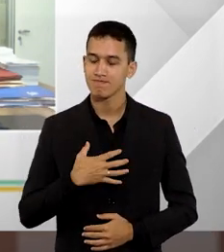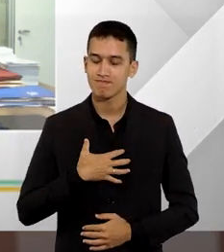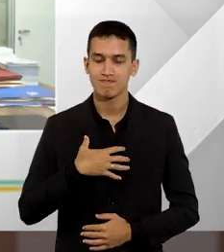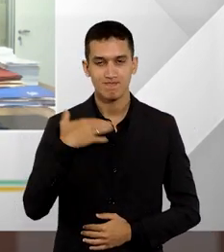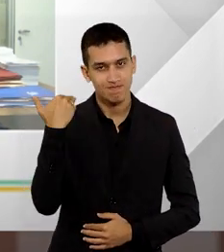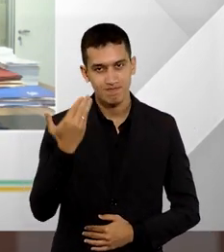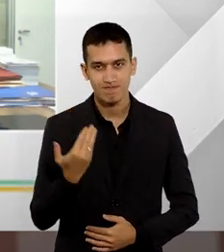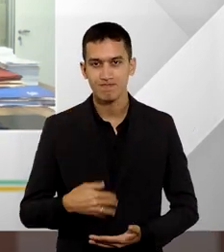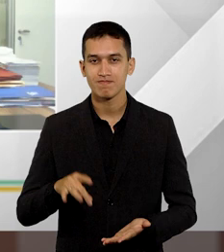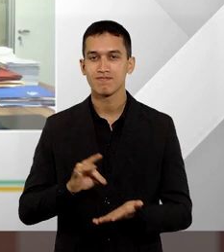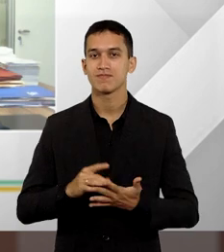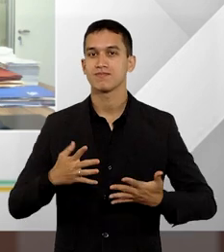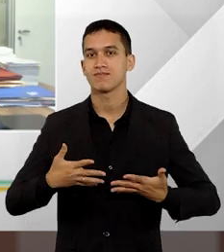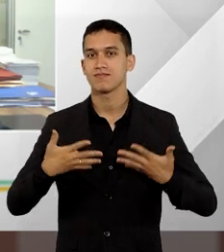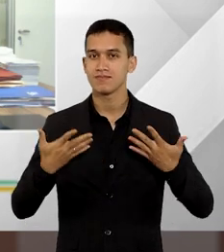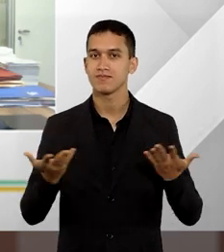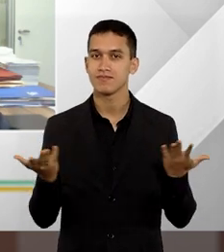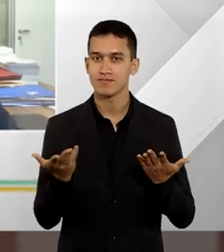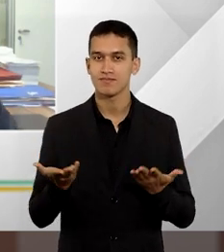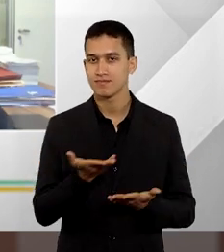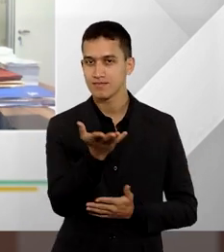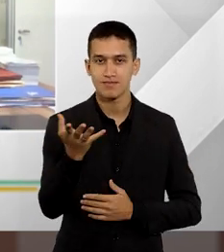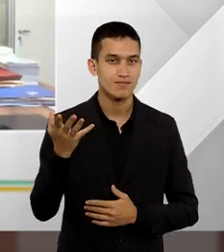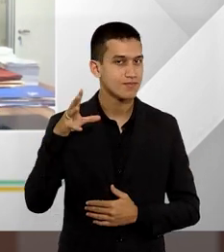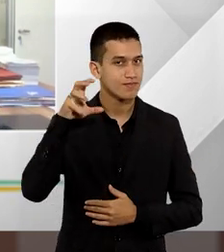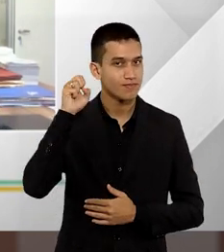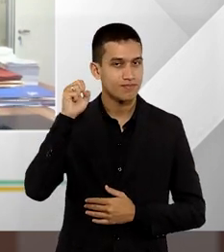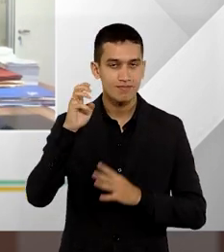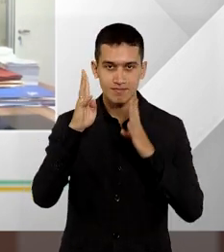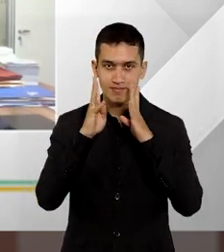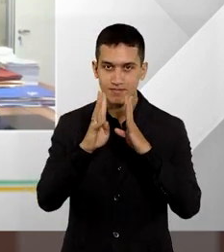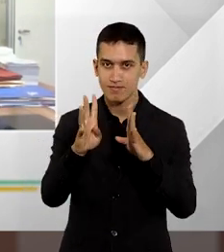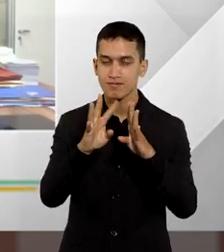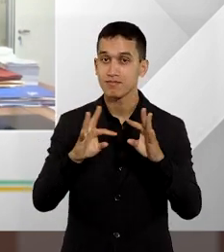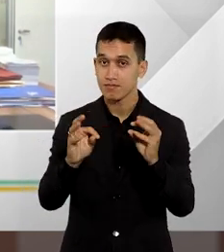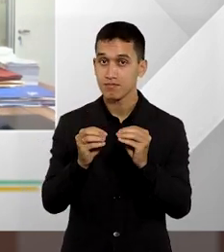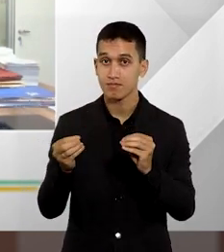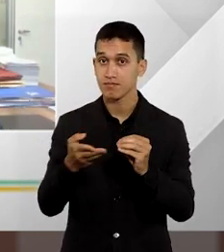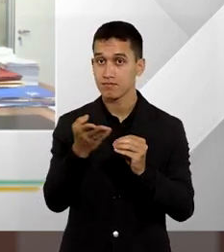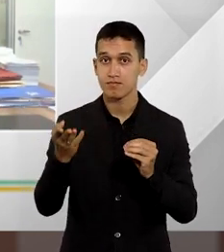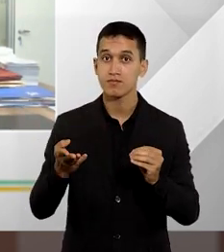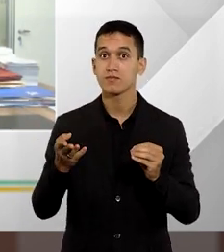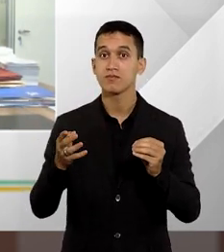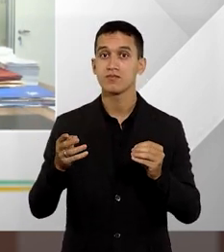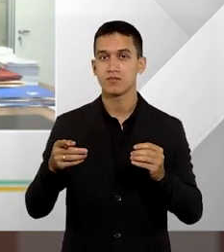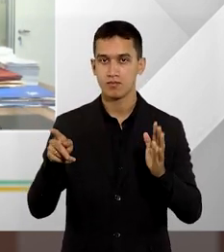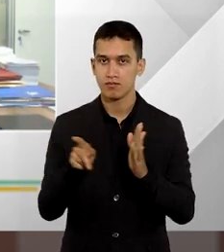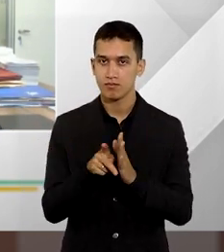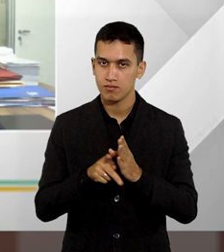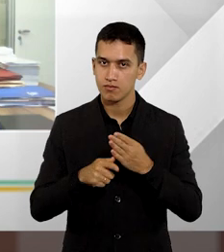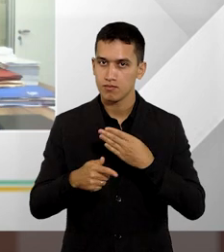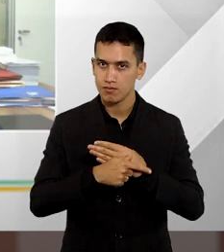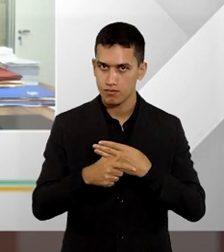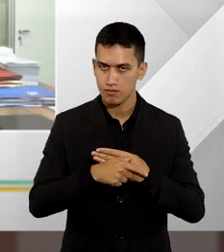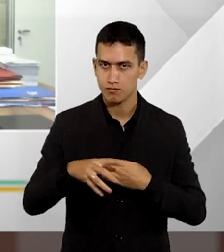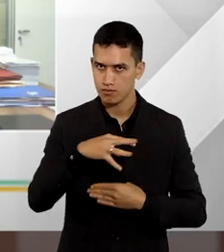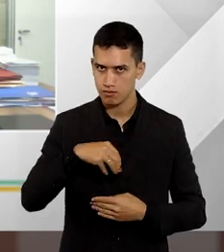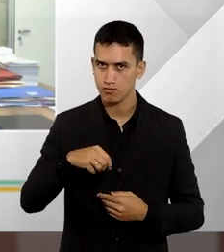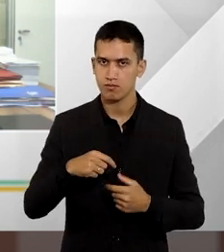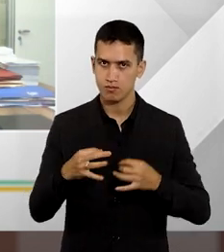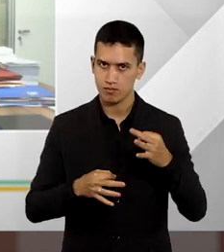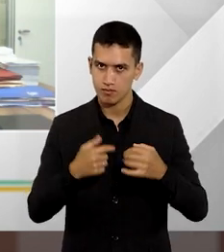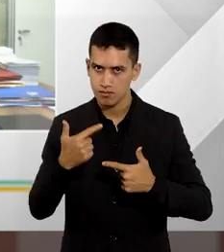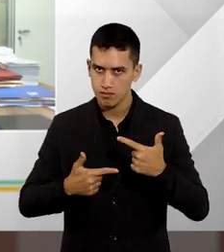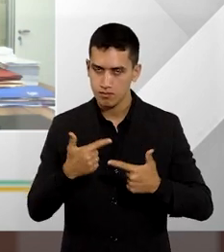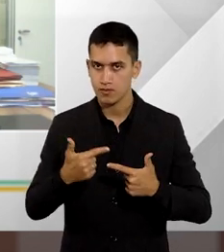seus ouvintes, os telespectadores para falar de temas relacionados ao exercício da advocacia especial, de algo que